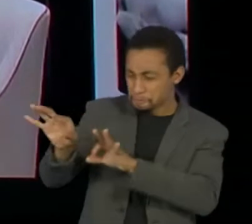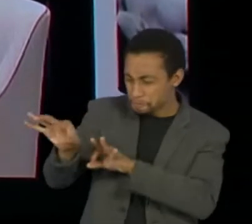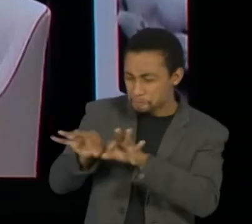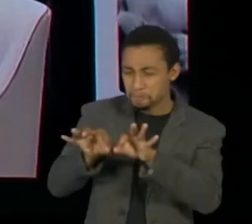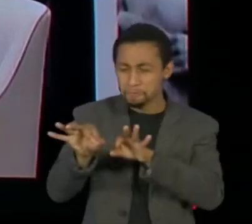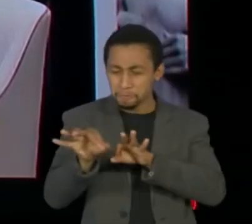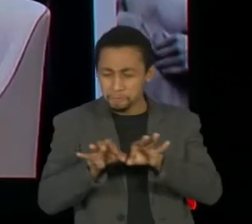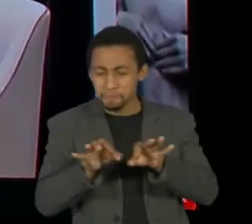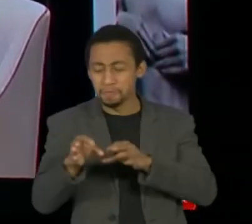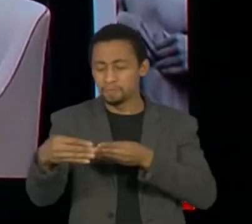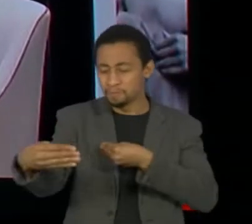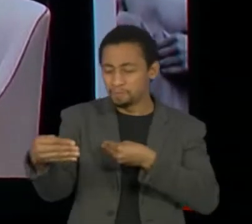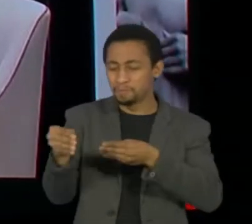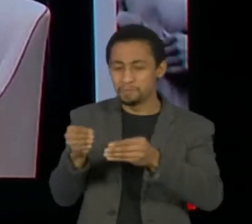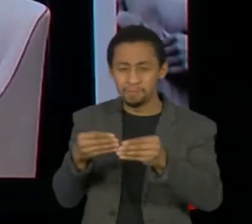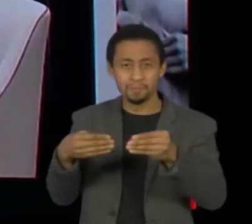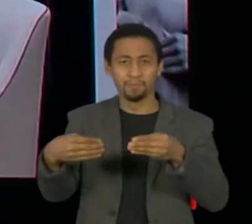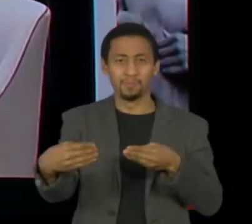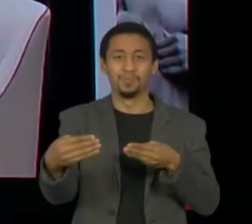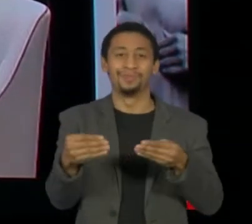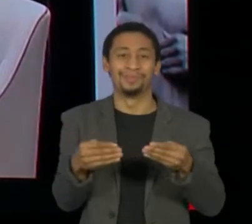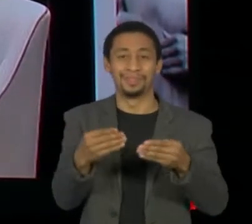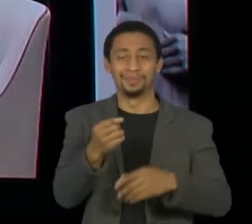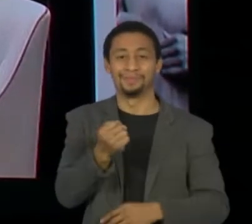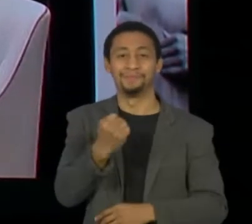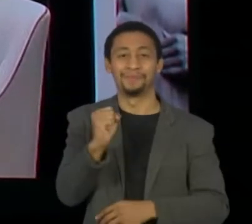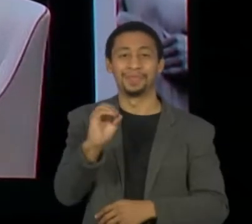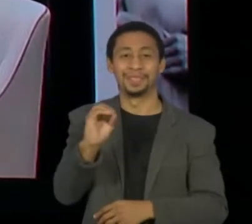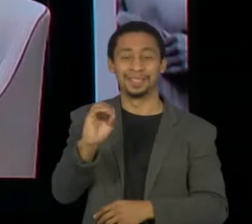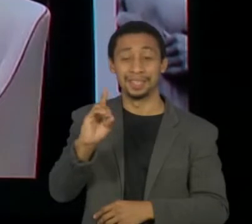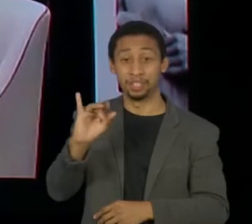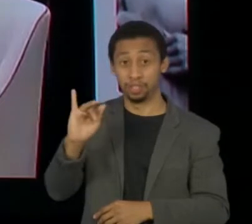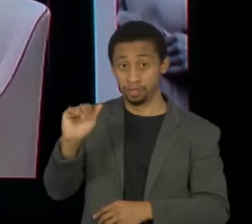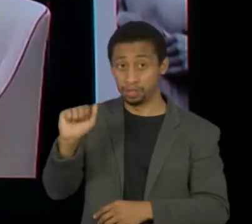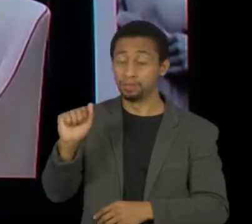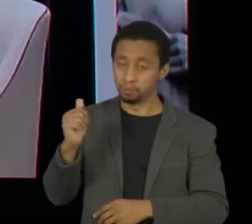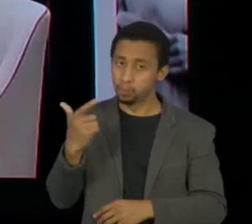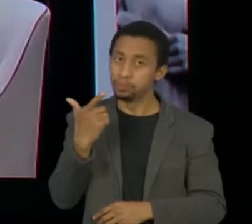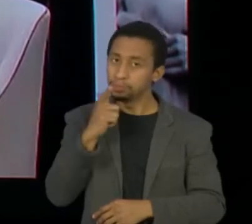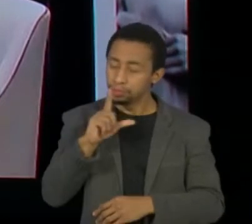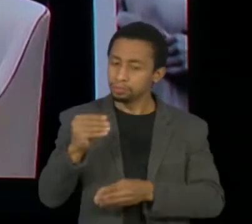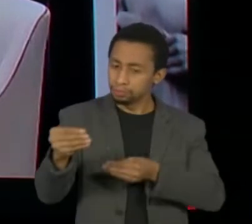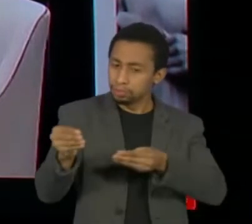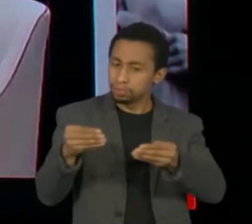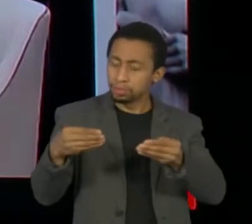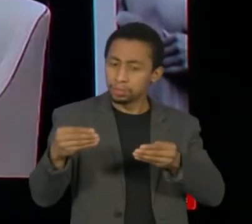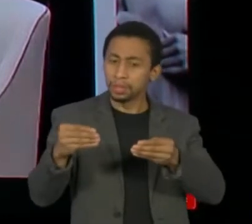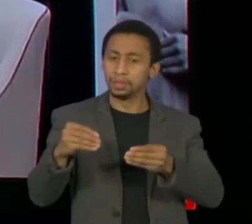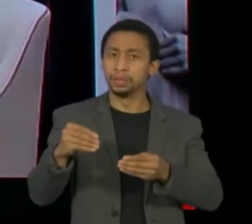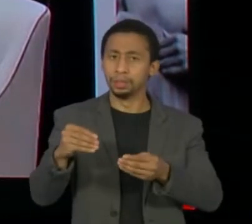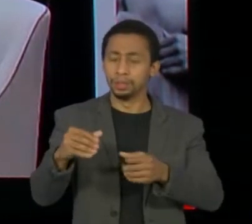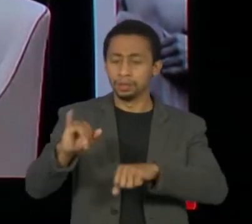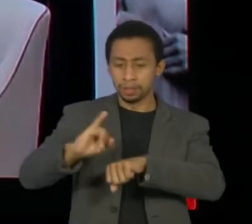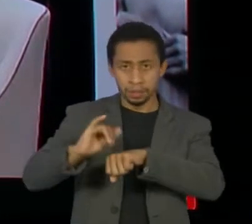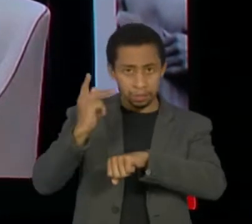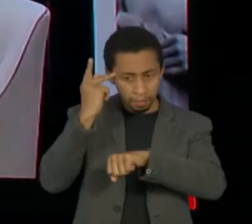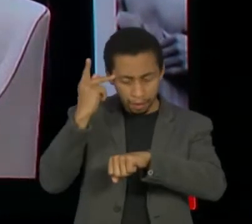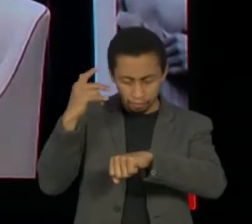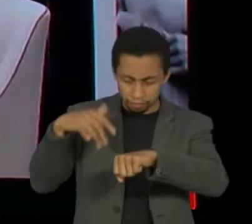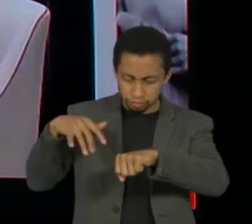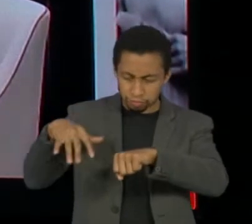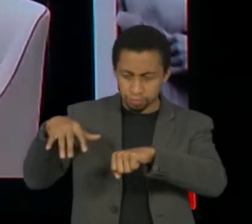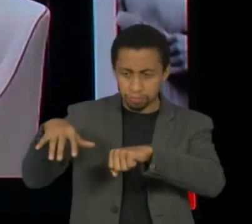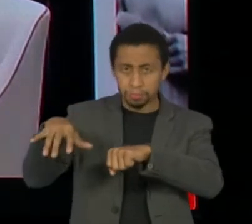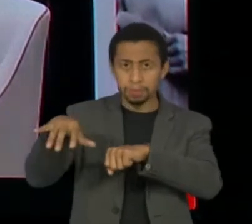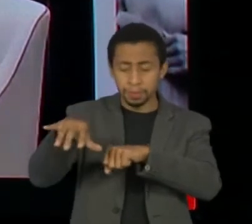flexibilizado a oportunidade de forma heterogênea para que cidades e regiões aqui do Estado de São Paulo